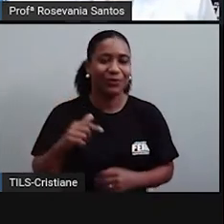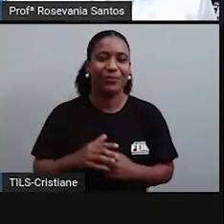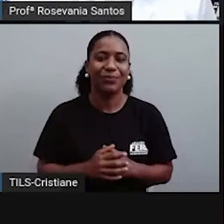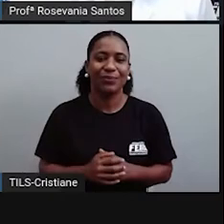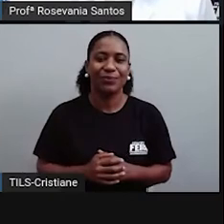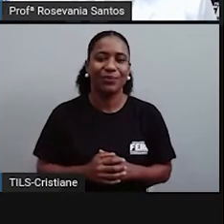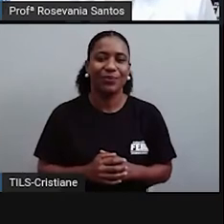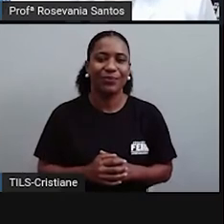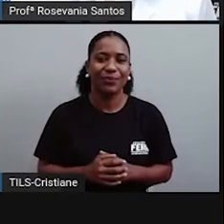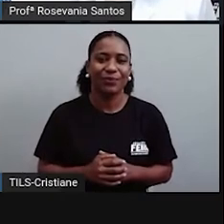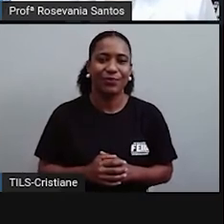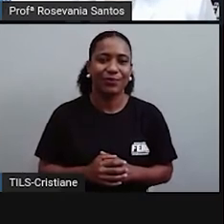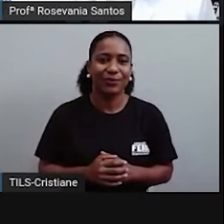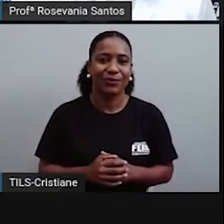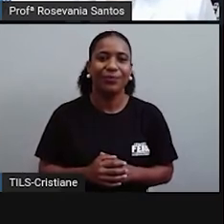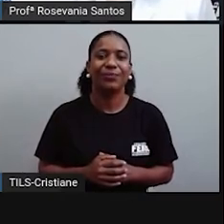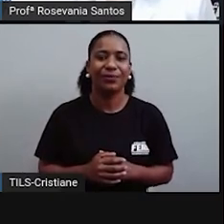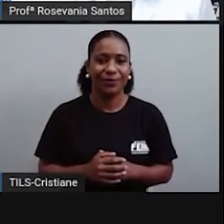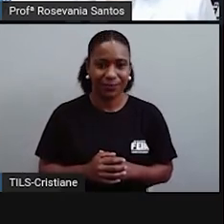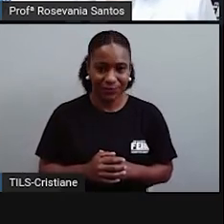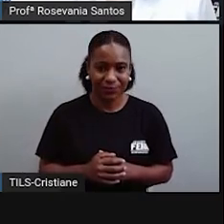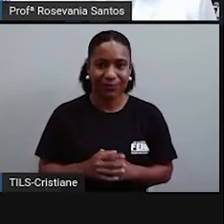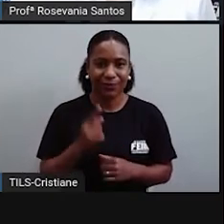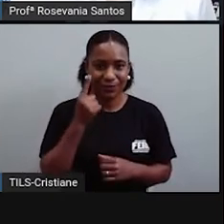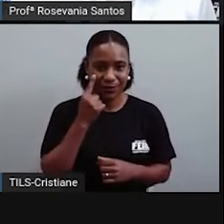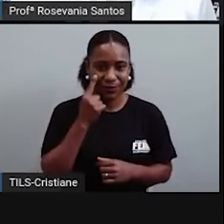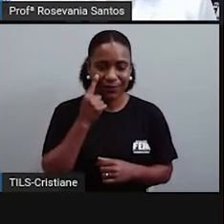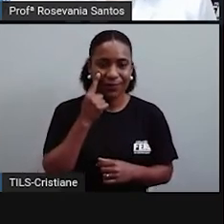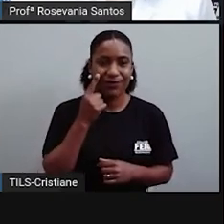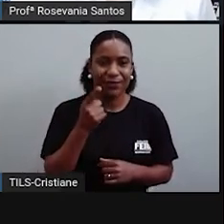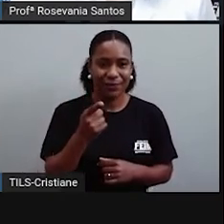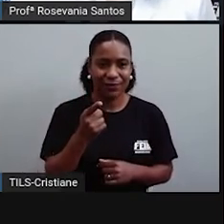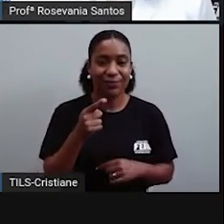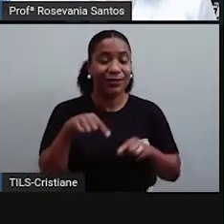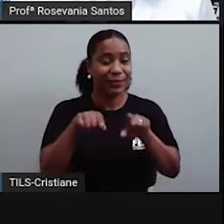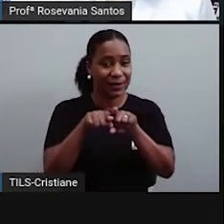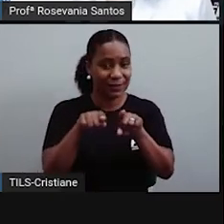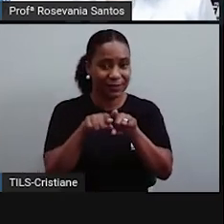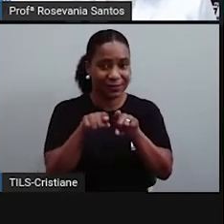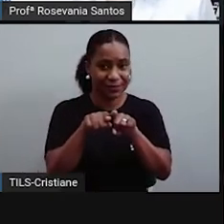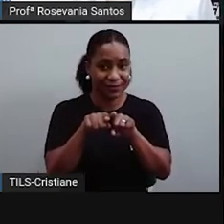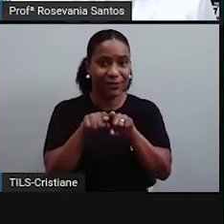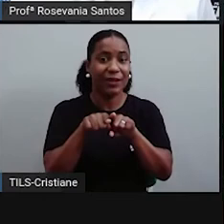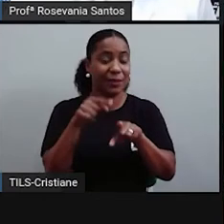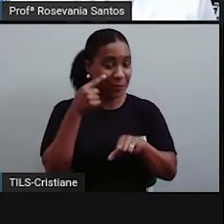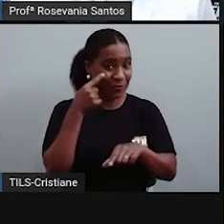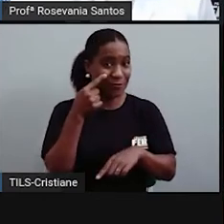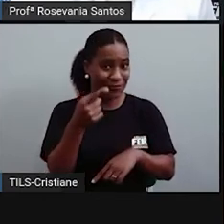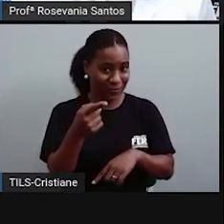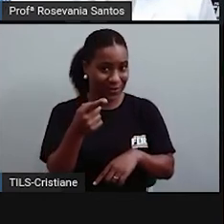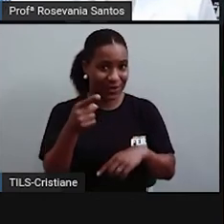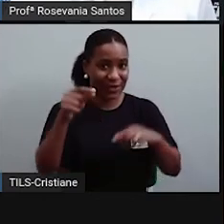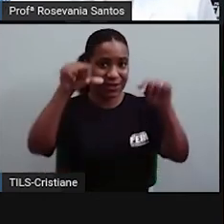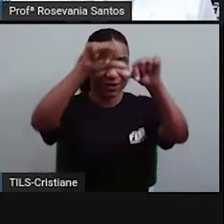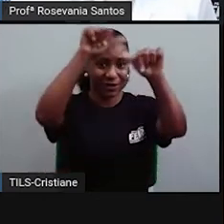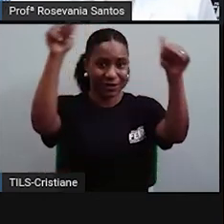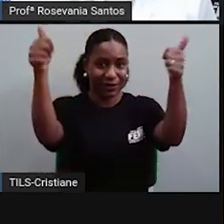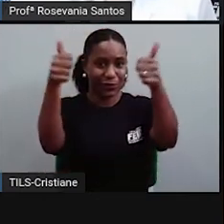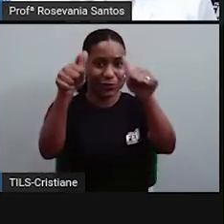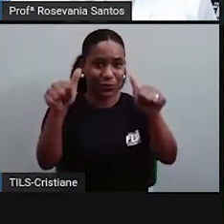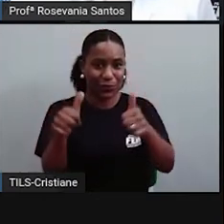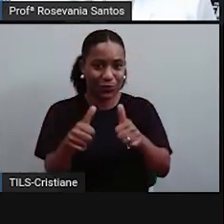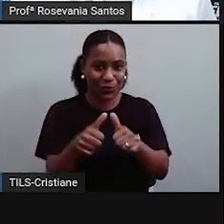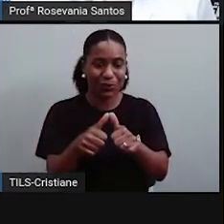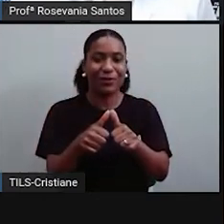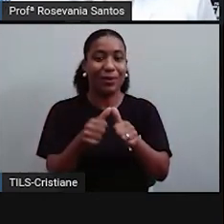E aqui, era a porta-corona, né? Que a gente percebe. E aqui, já tem a configuração geral, né? De como